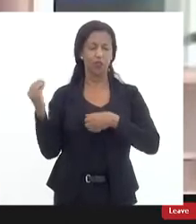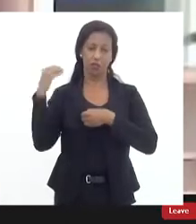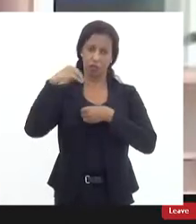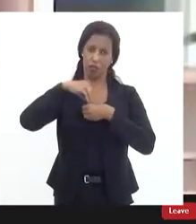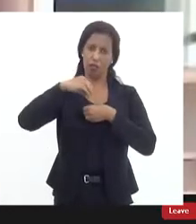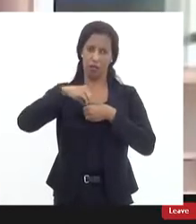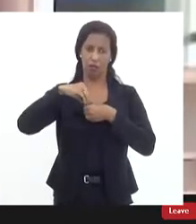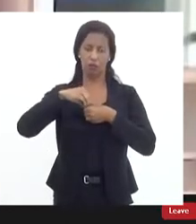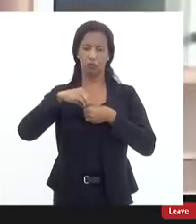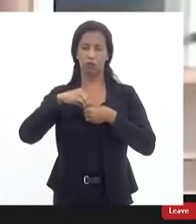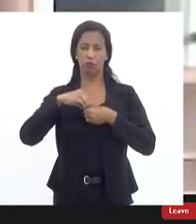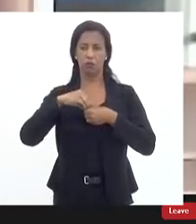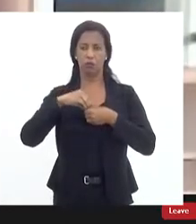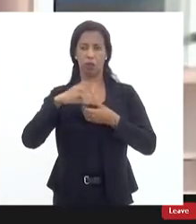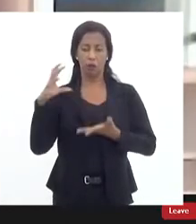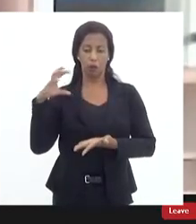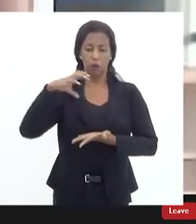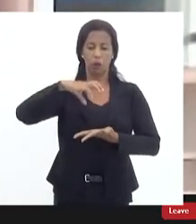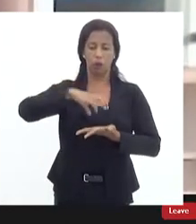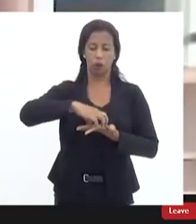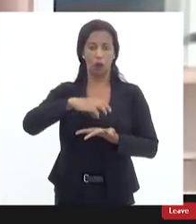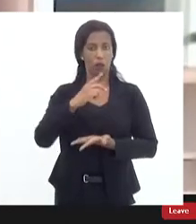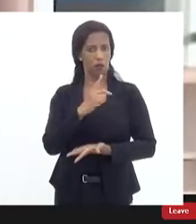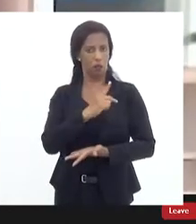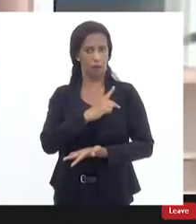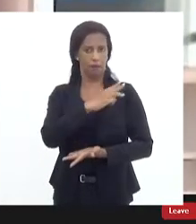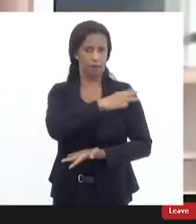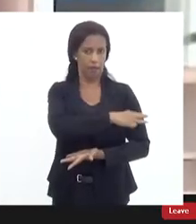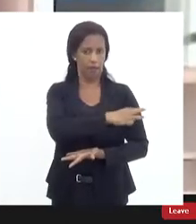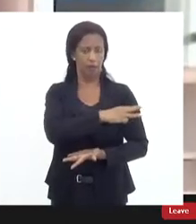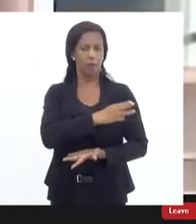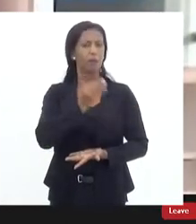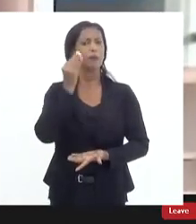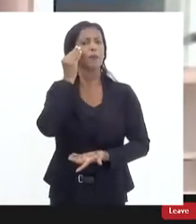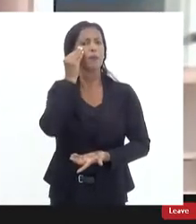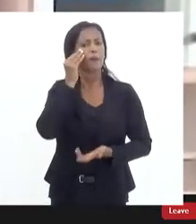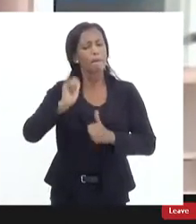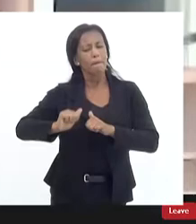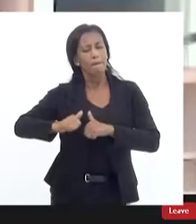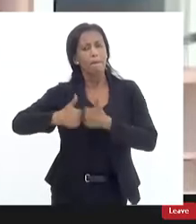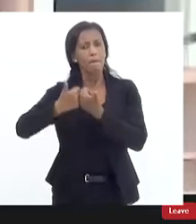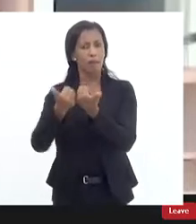da polícia militar em especial para tentar aprimorar